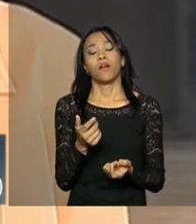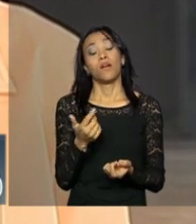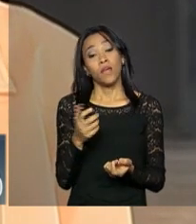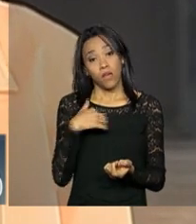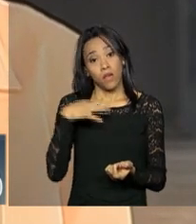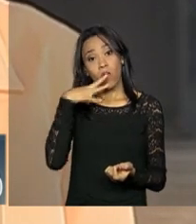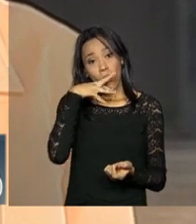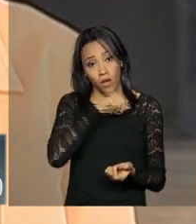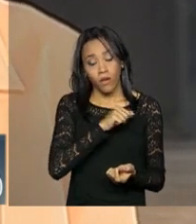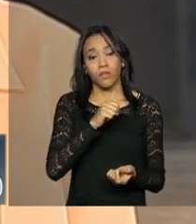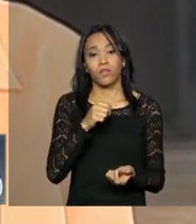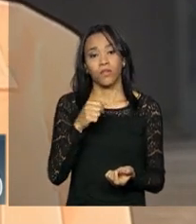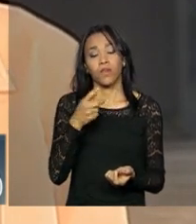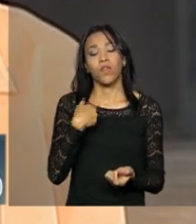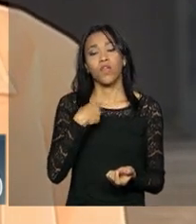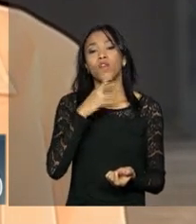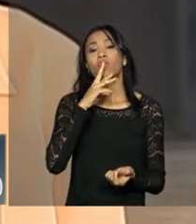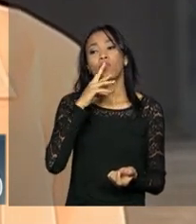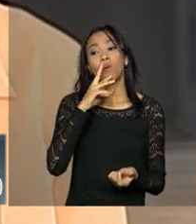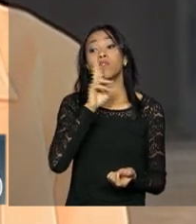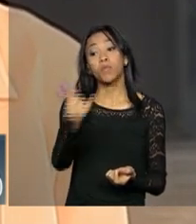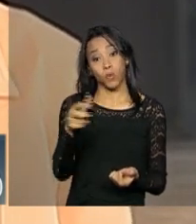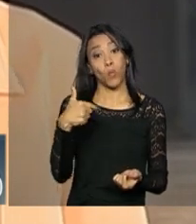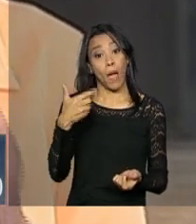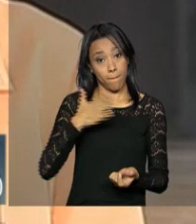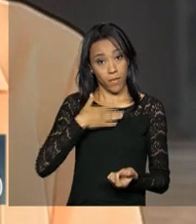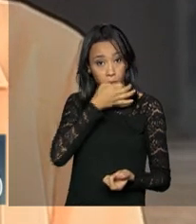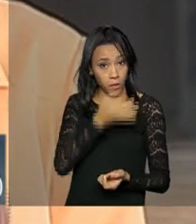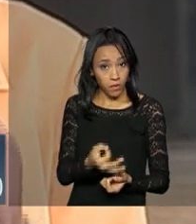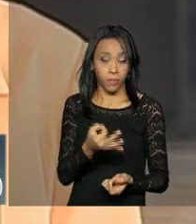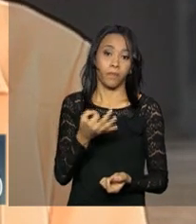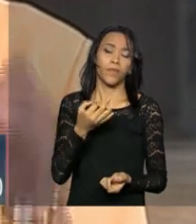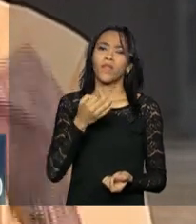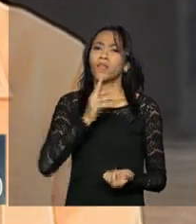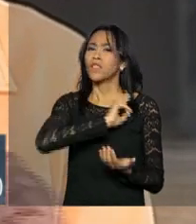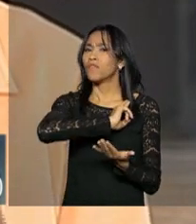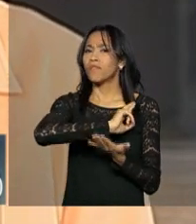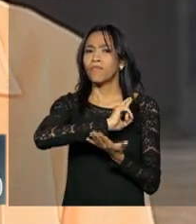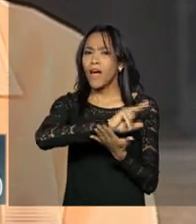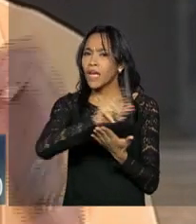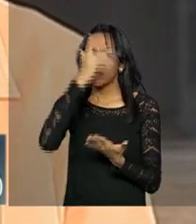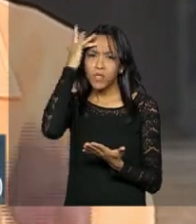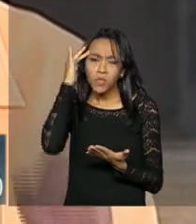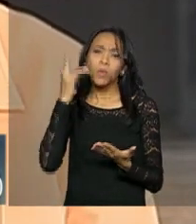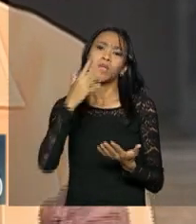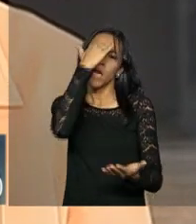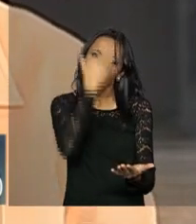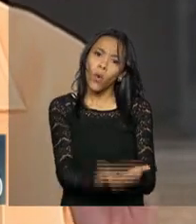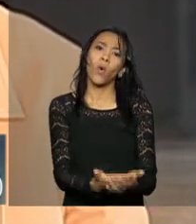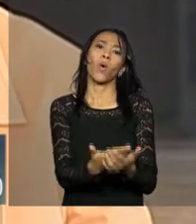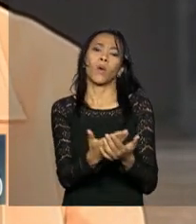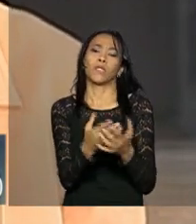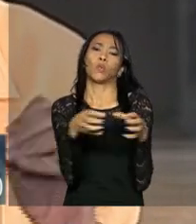acho que, eu vou te dizer o que eu acho. Eu acho o seguinte, todos aqueles que apostaram na instabilidade, que apostam no quanto